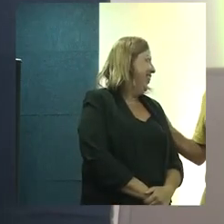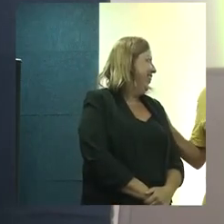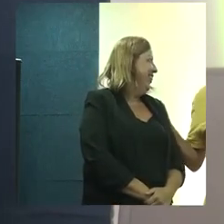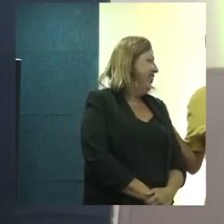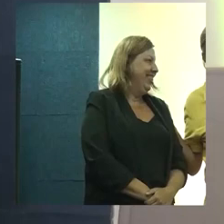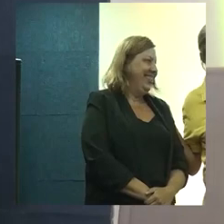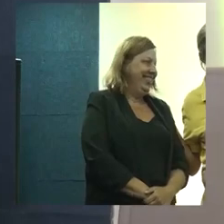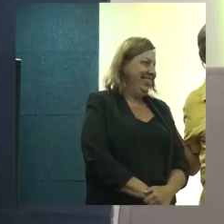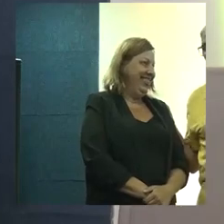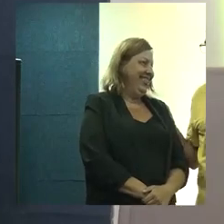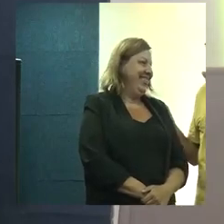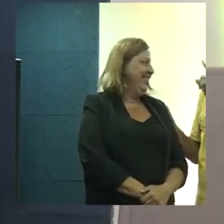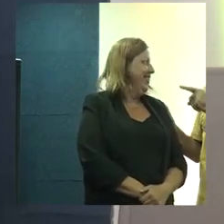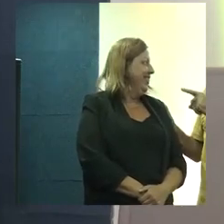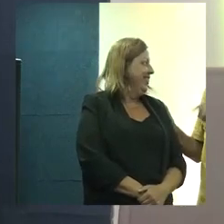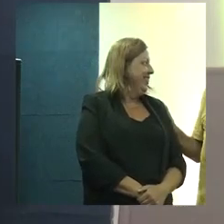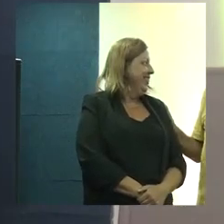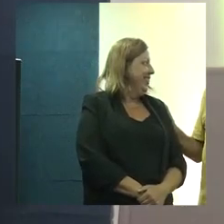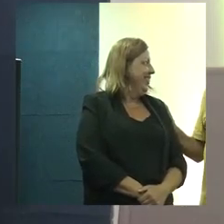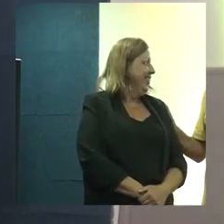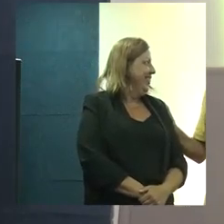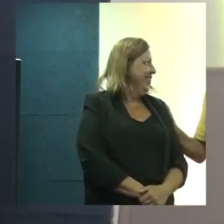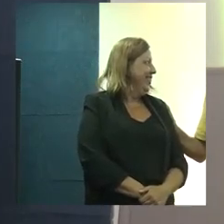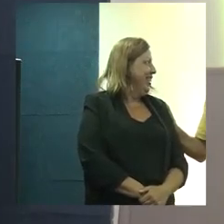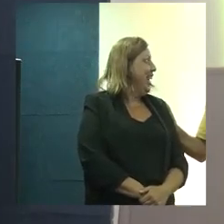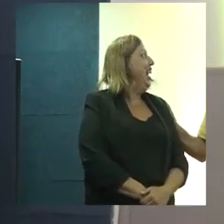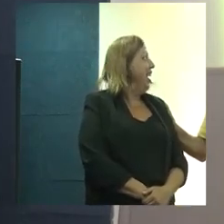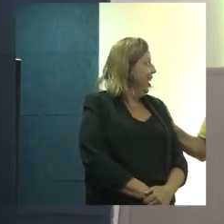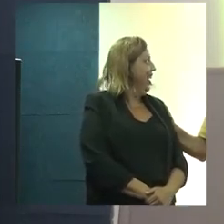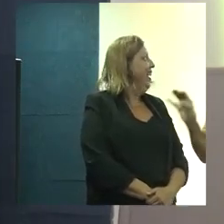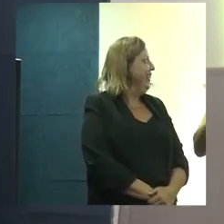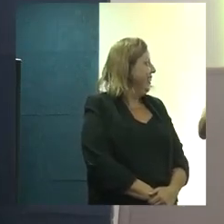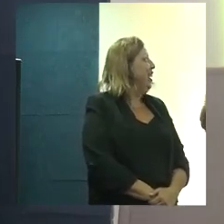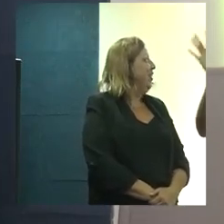a A tem um colegiadão.